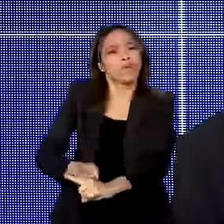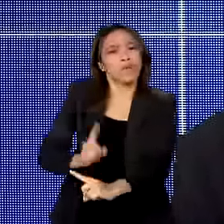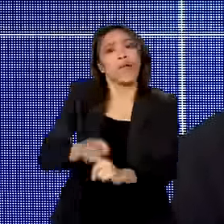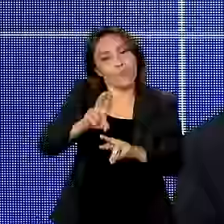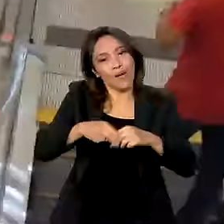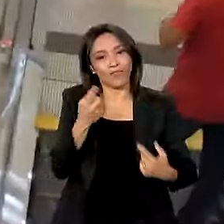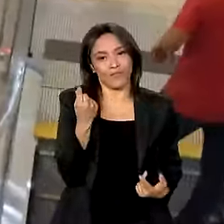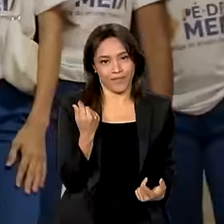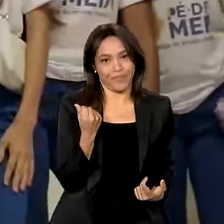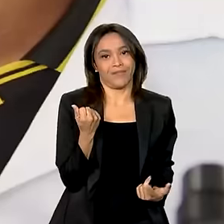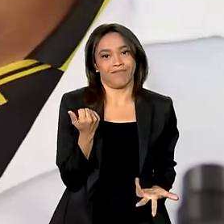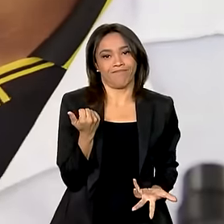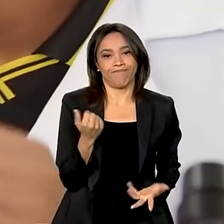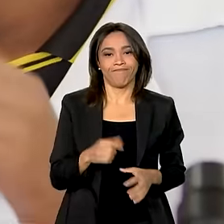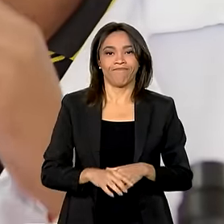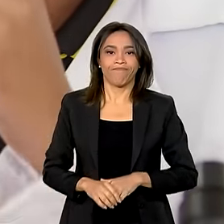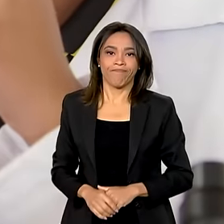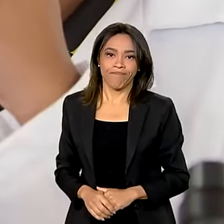financeiras.